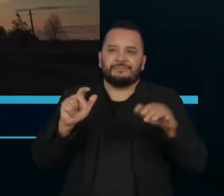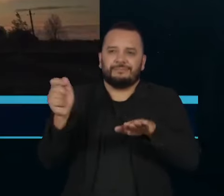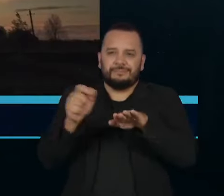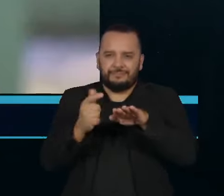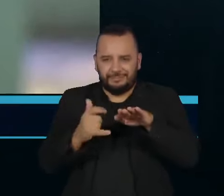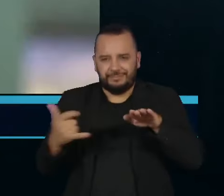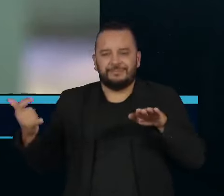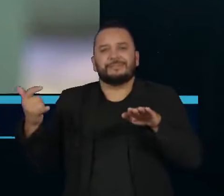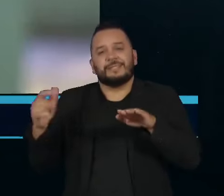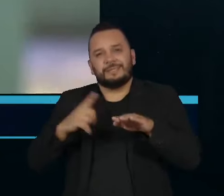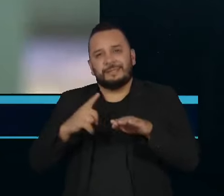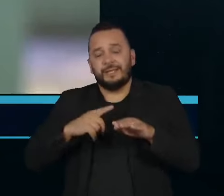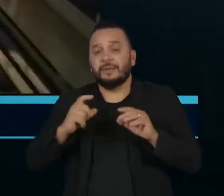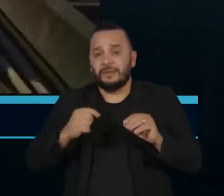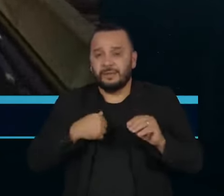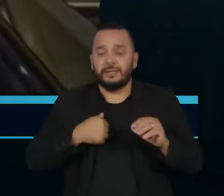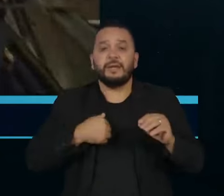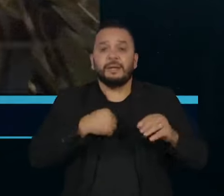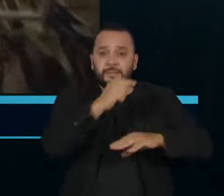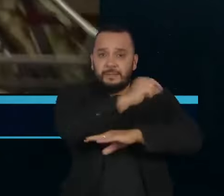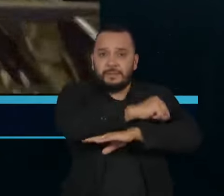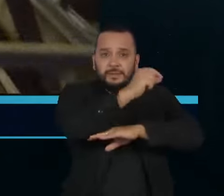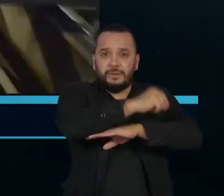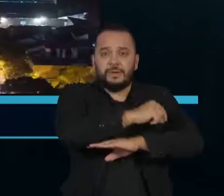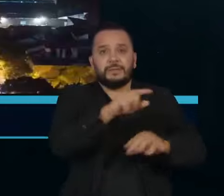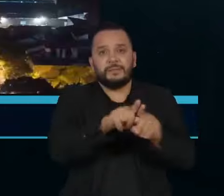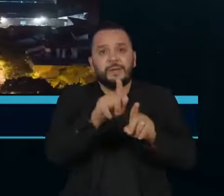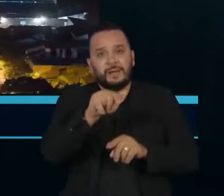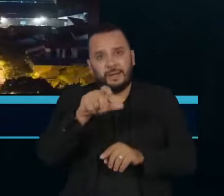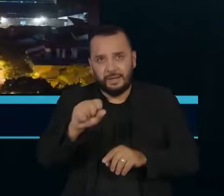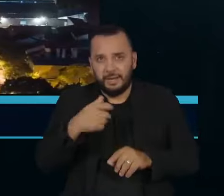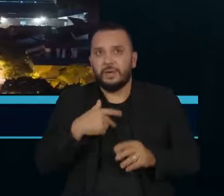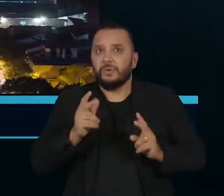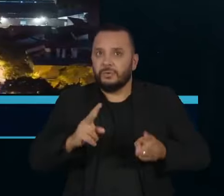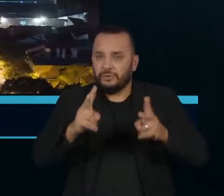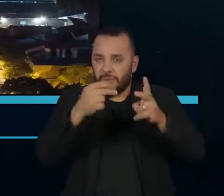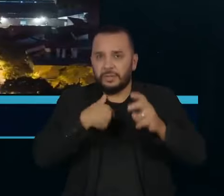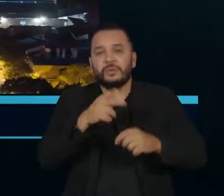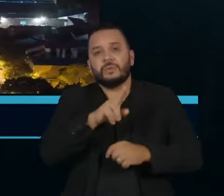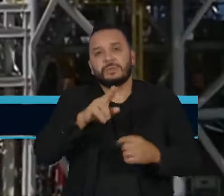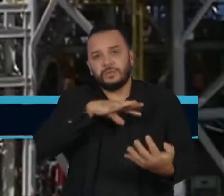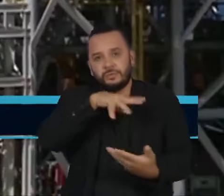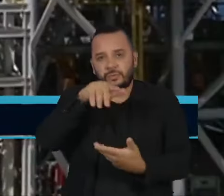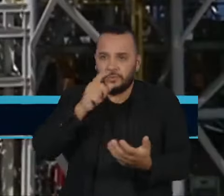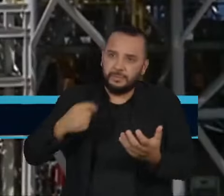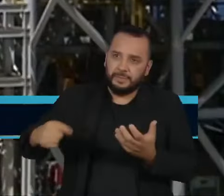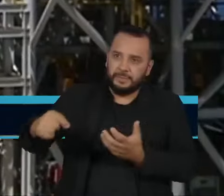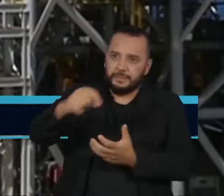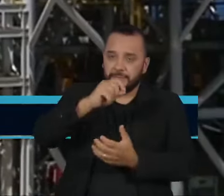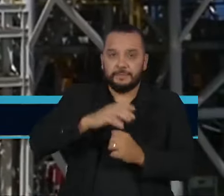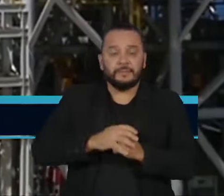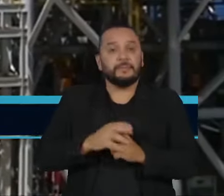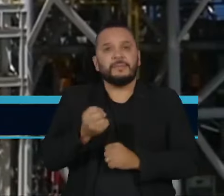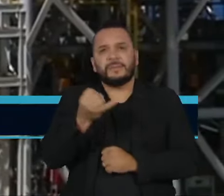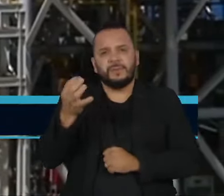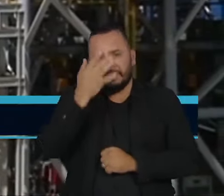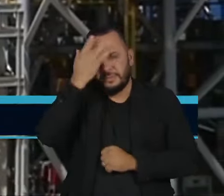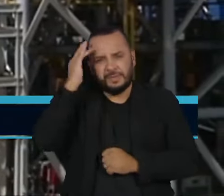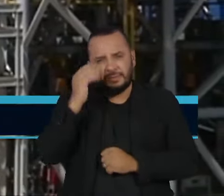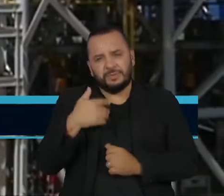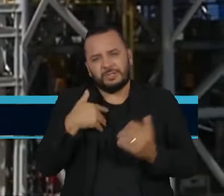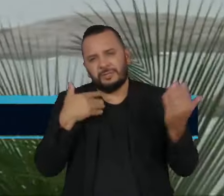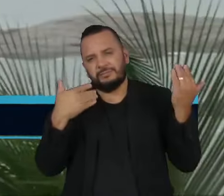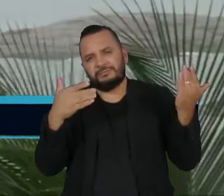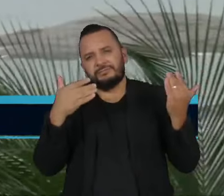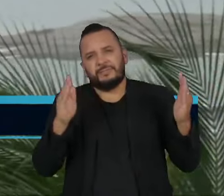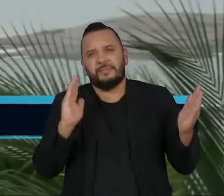o petróleo e o gás natural continuarão sendo produzidos e consumidos globalmente. Ambientalistas questionam